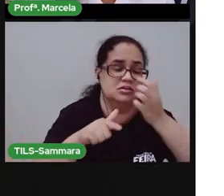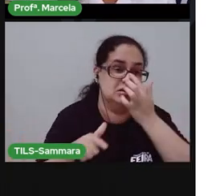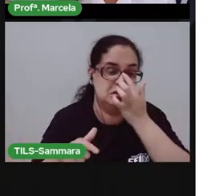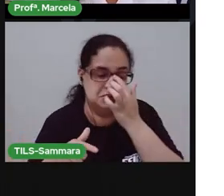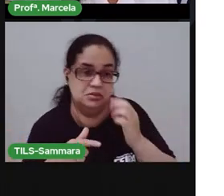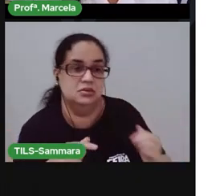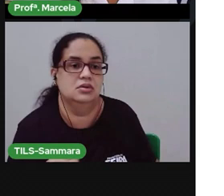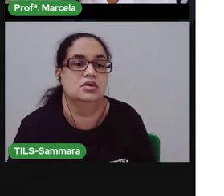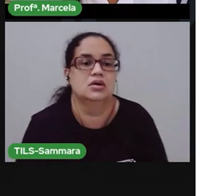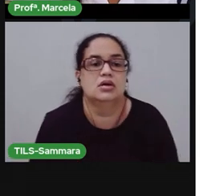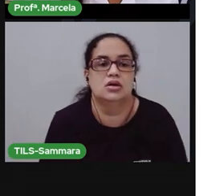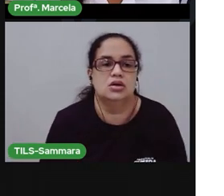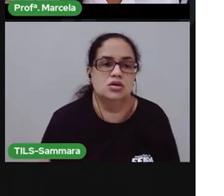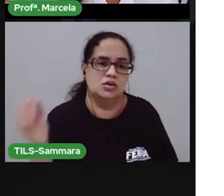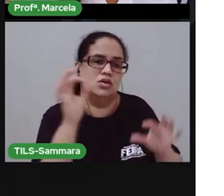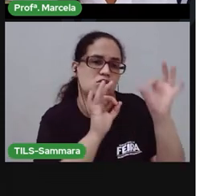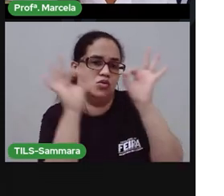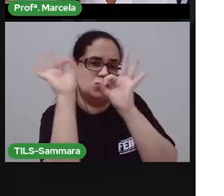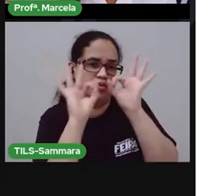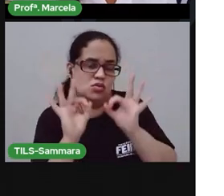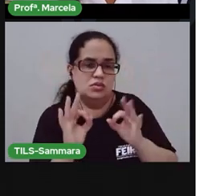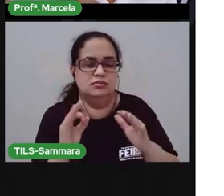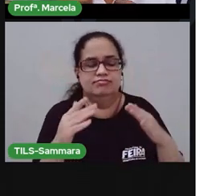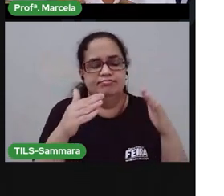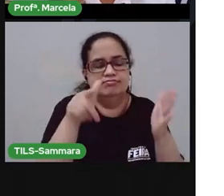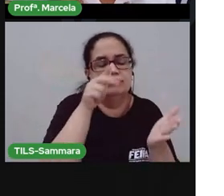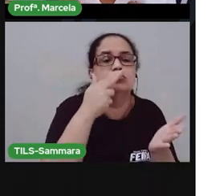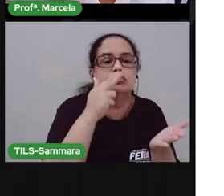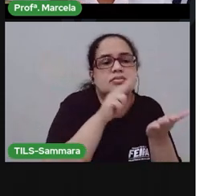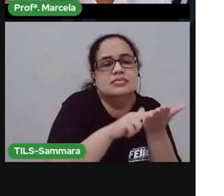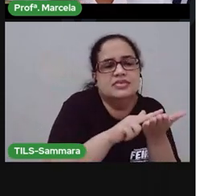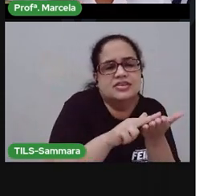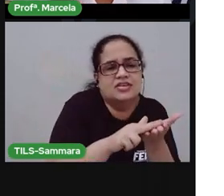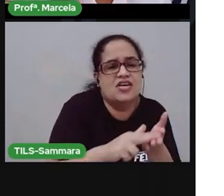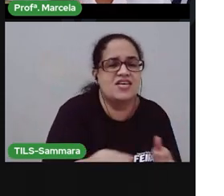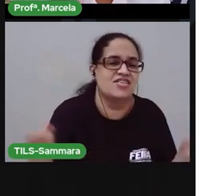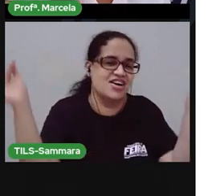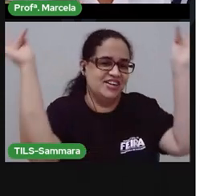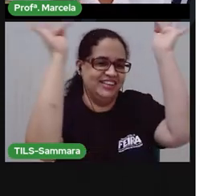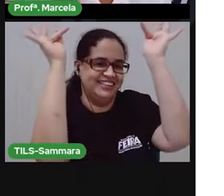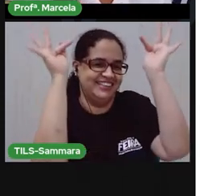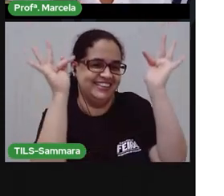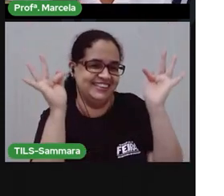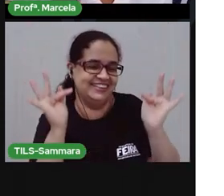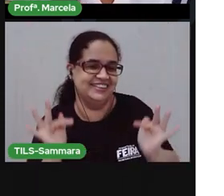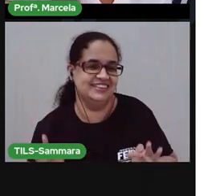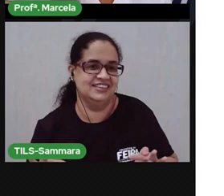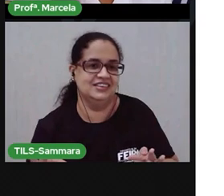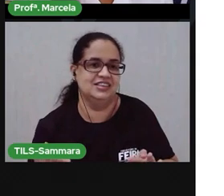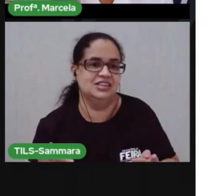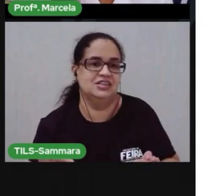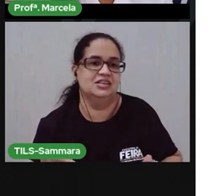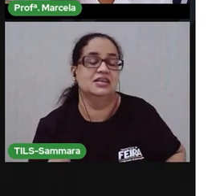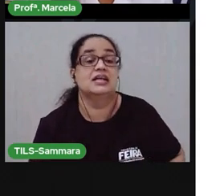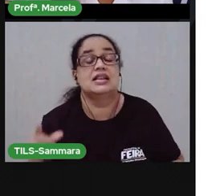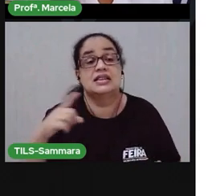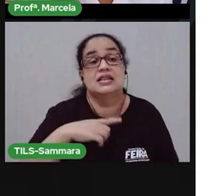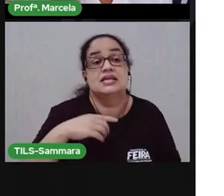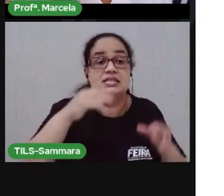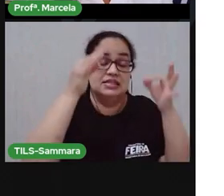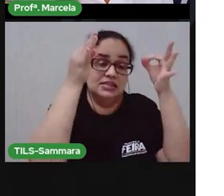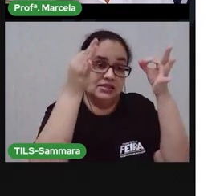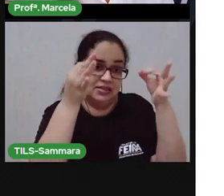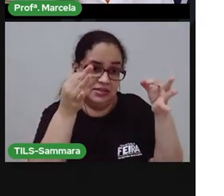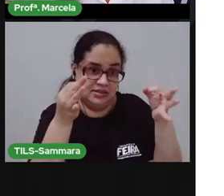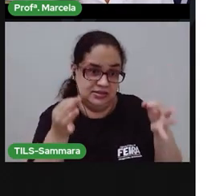estiver lá arrumando a casa, que encontrar aquela cartinha vai ficar tão feliz. Tenho certeza.